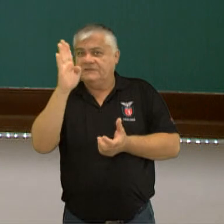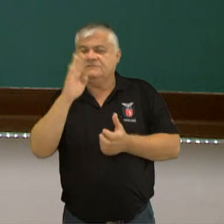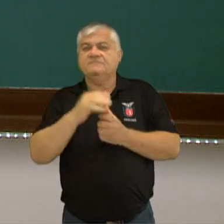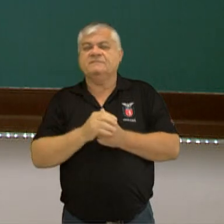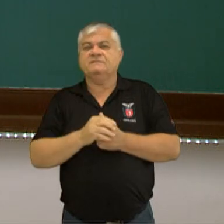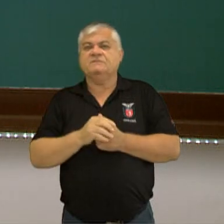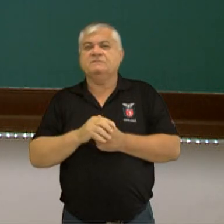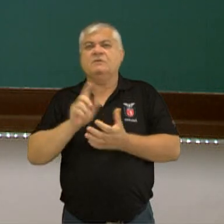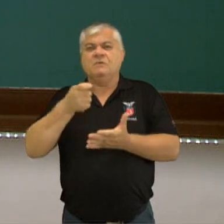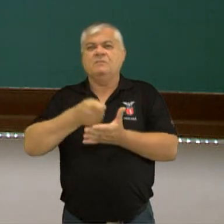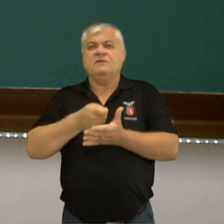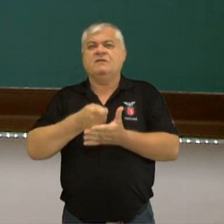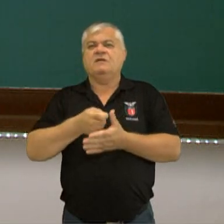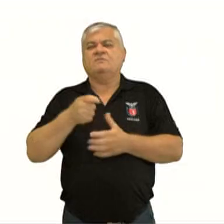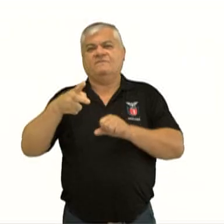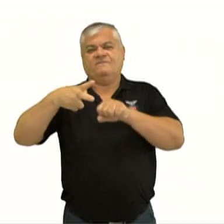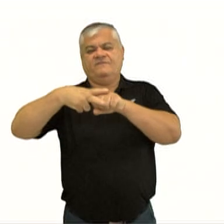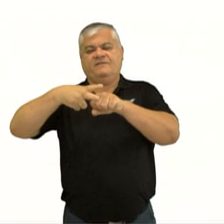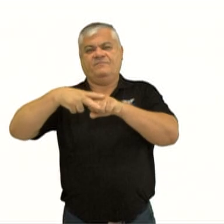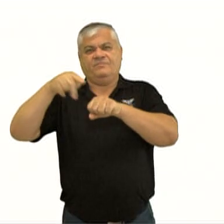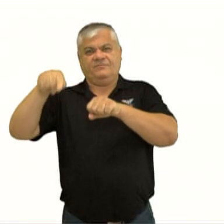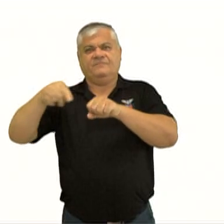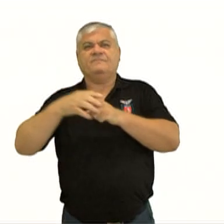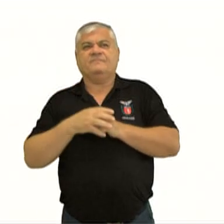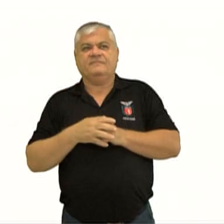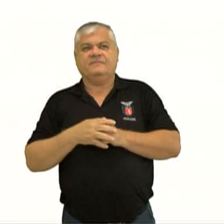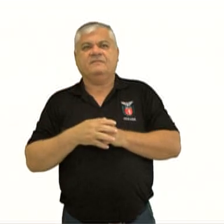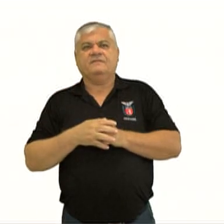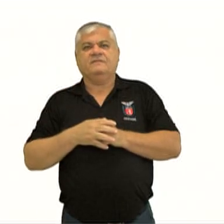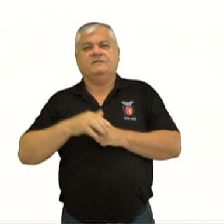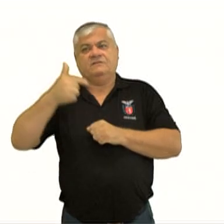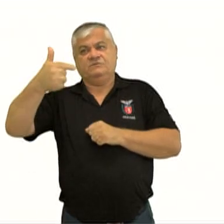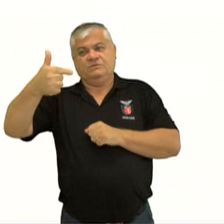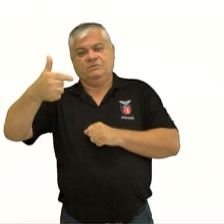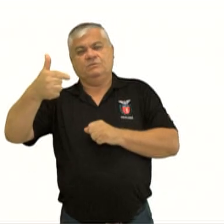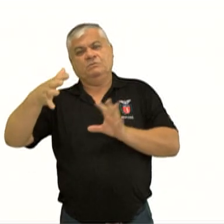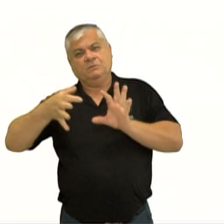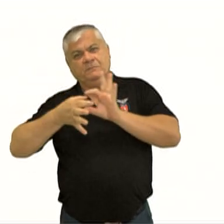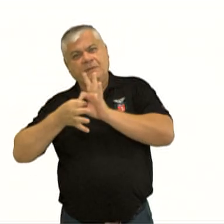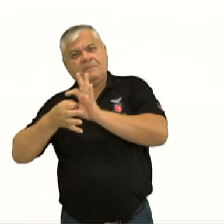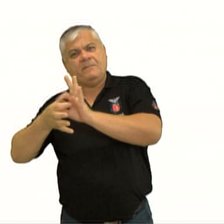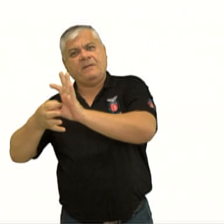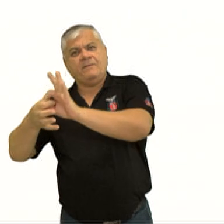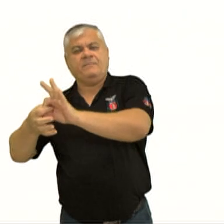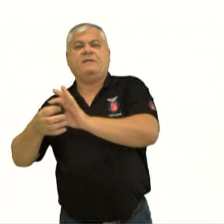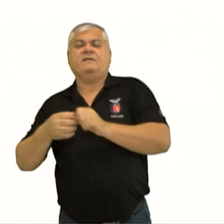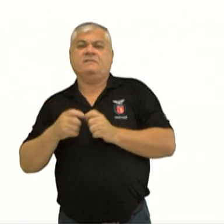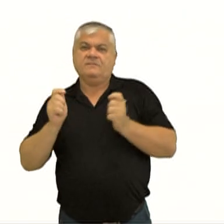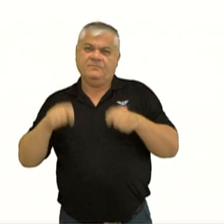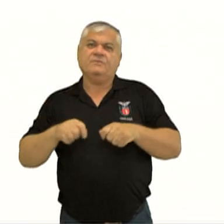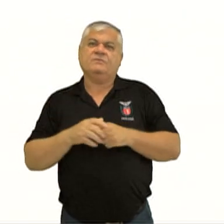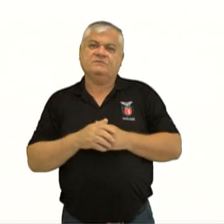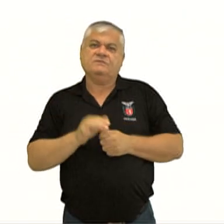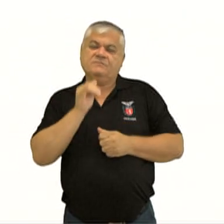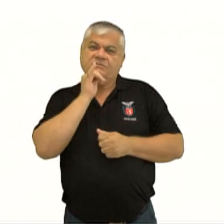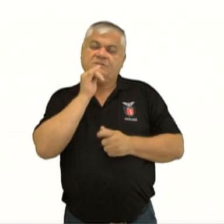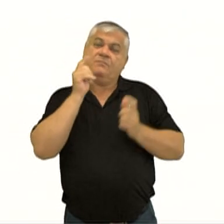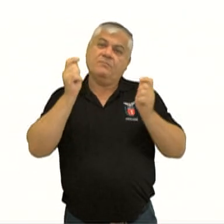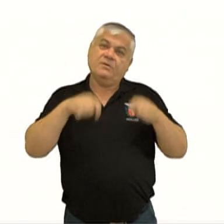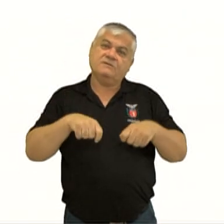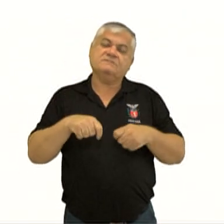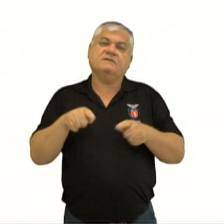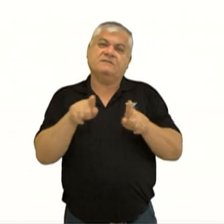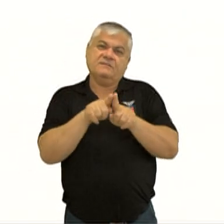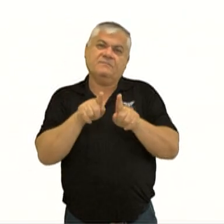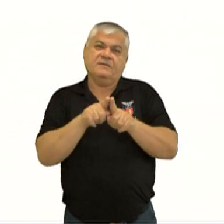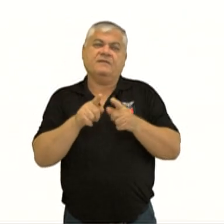É obrigatoriamente um verbo, seguindo ou não, de complementos ou termos acessórios. Que, no caso, poderiam ser os